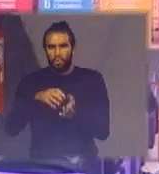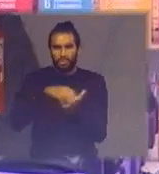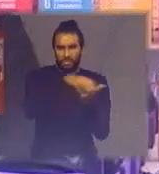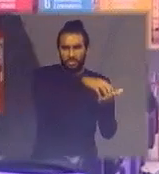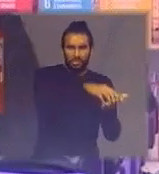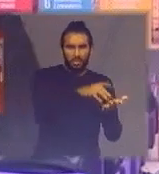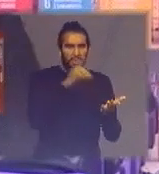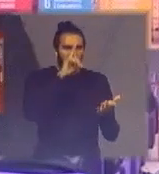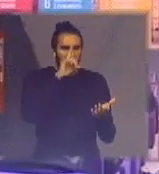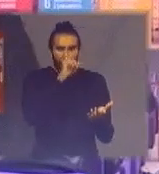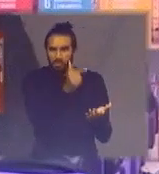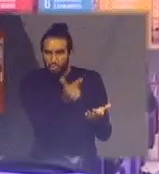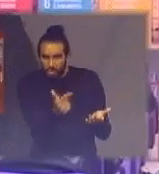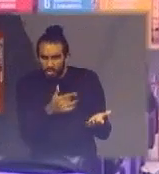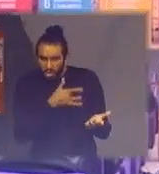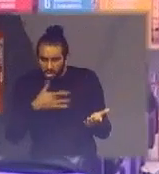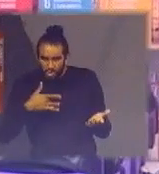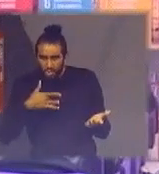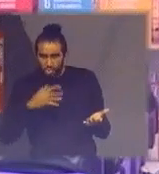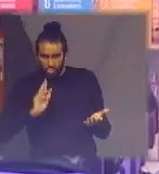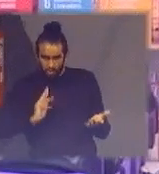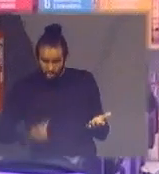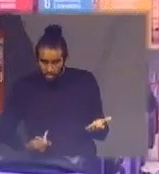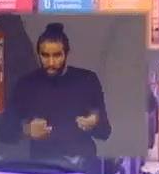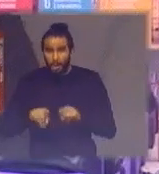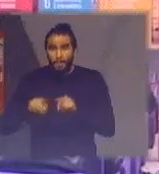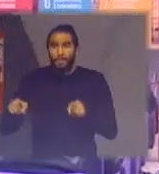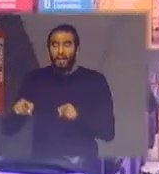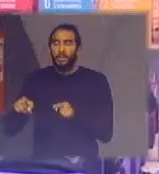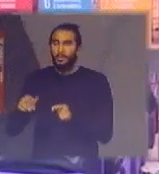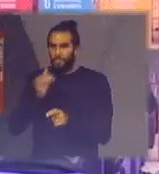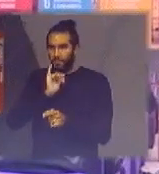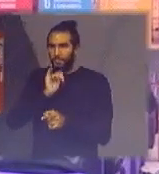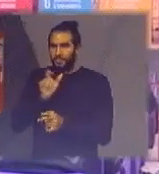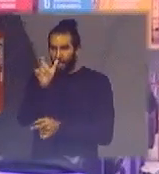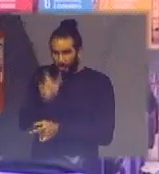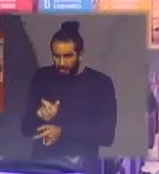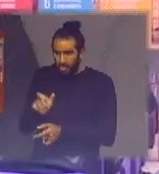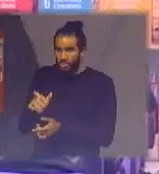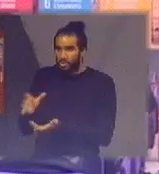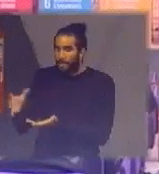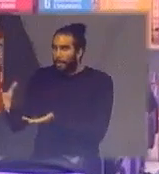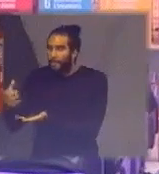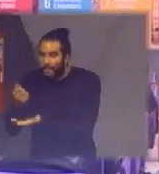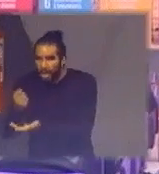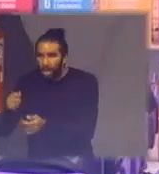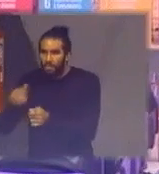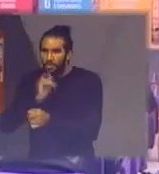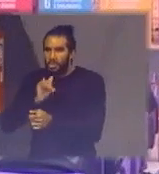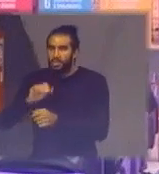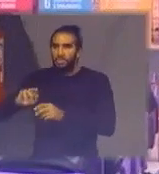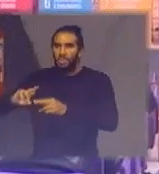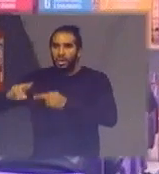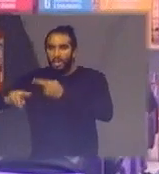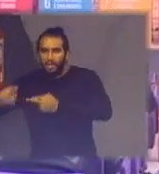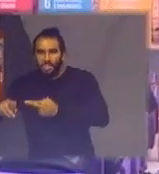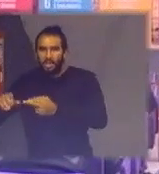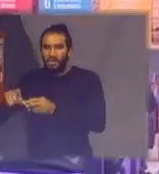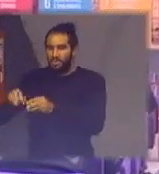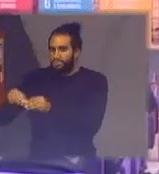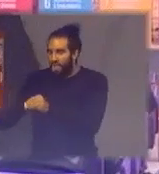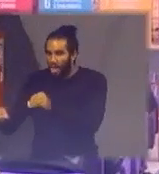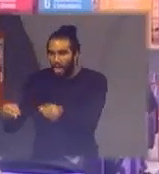gera riscos maiores à saúde humana mas quando você faz entra mesmo na parte da reciclagem de mexer abrir esses